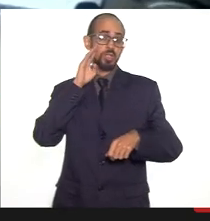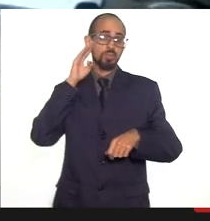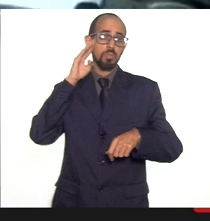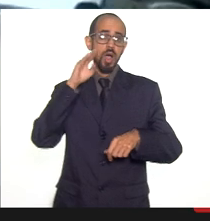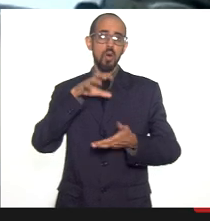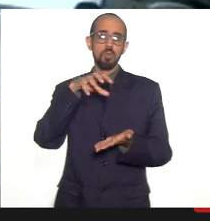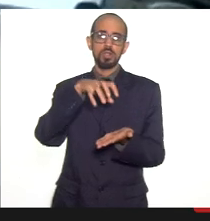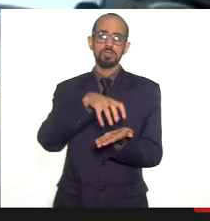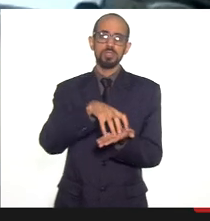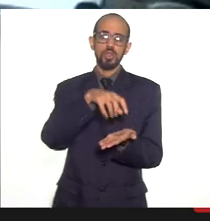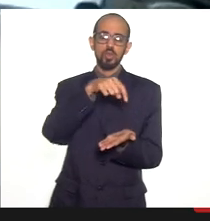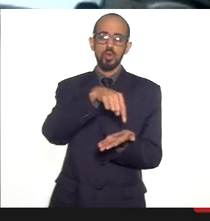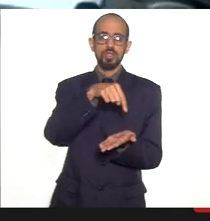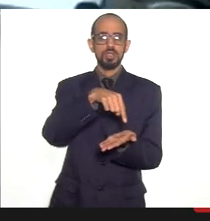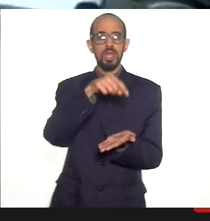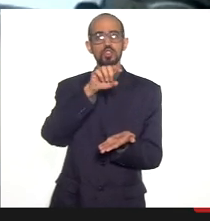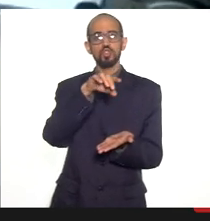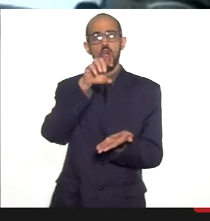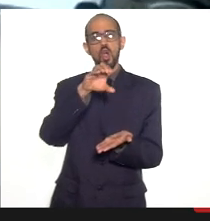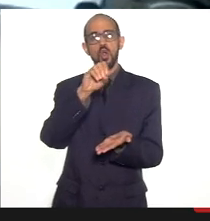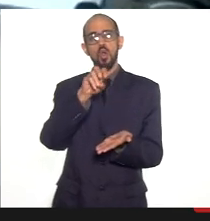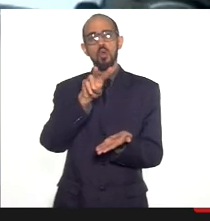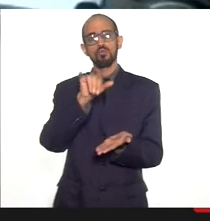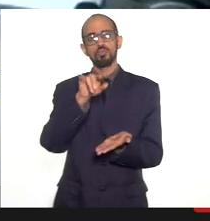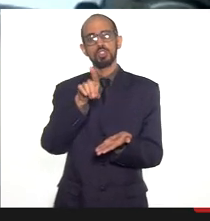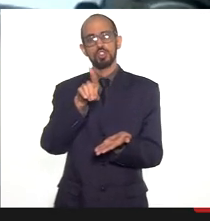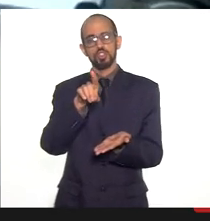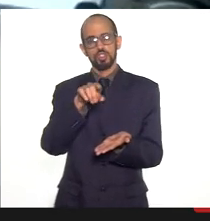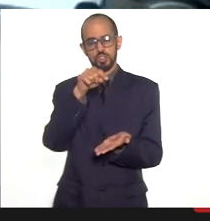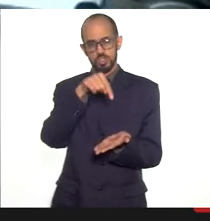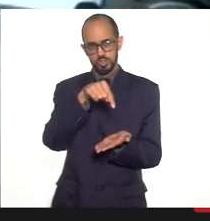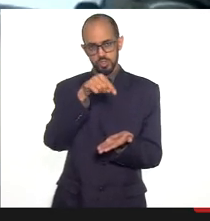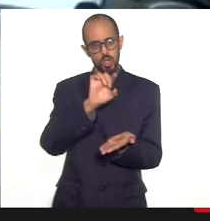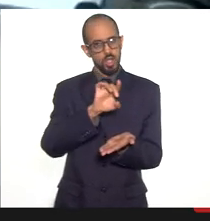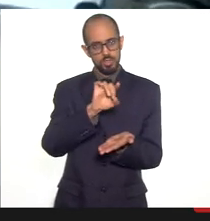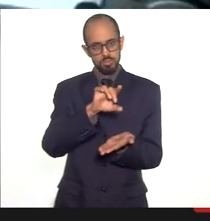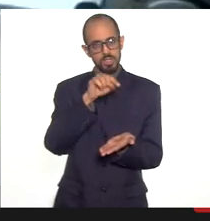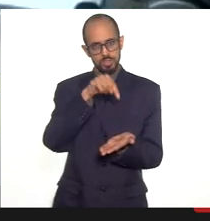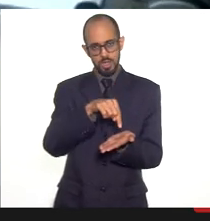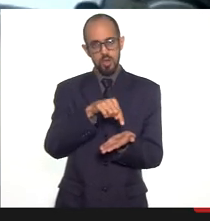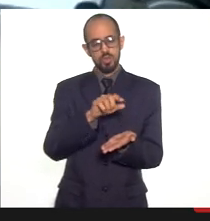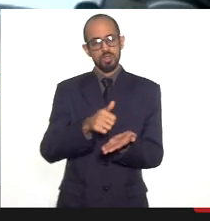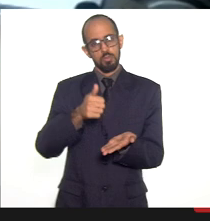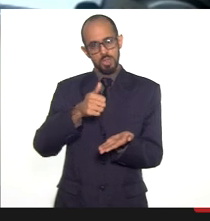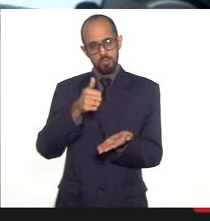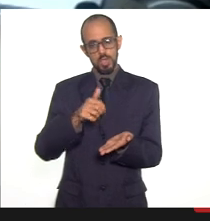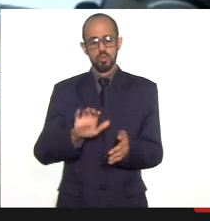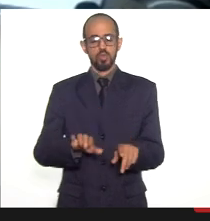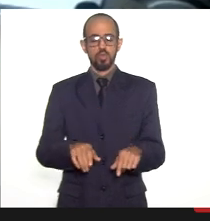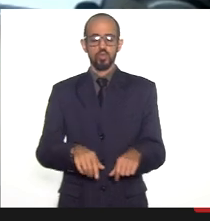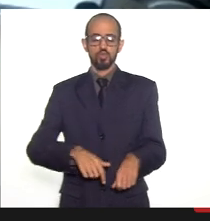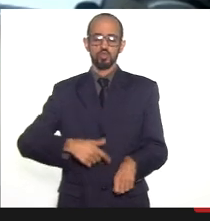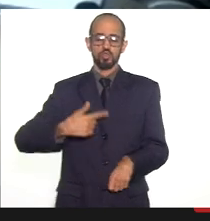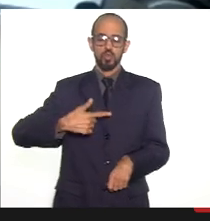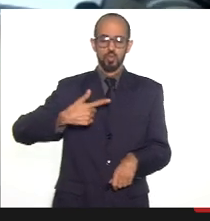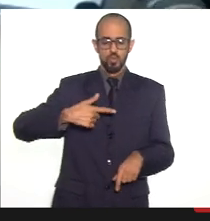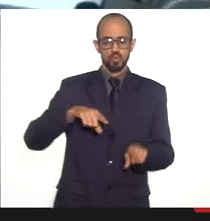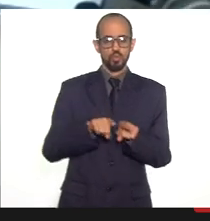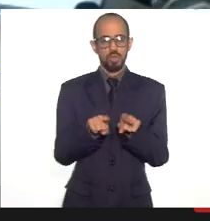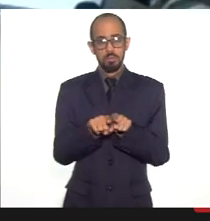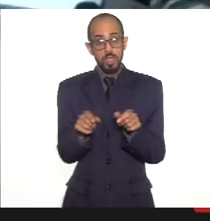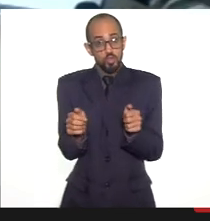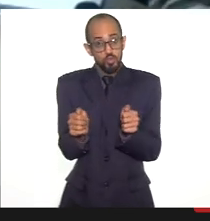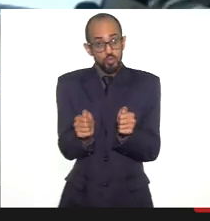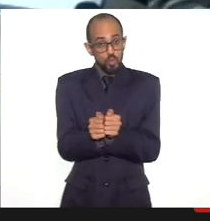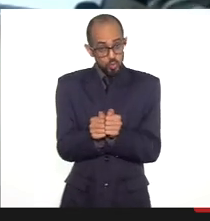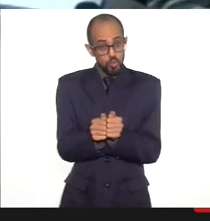unidades que são só Covid com Covid. Então, essa é a primeira questão. Além a isso e concomitante a isso, a gente está